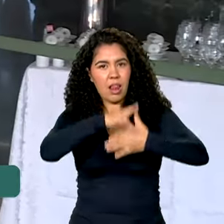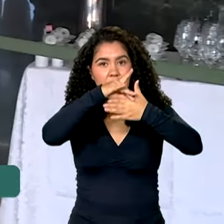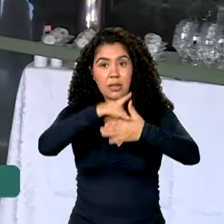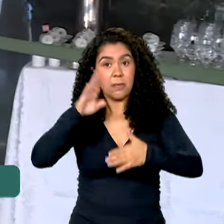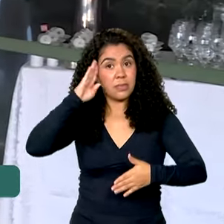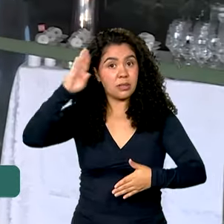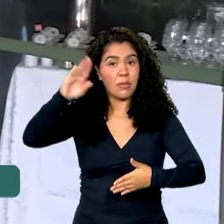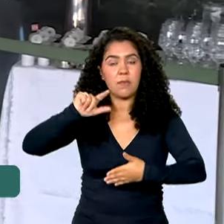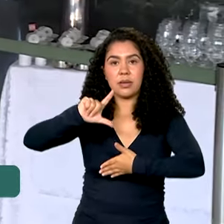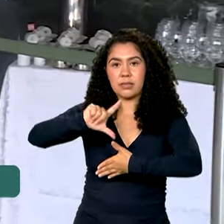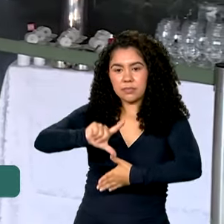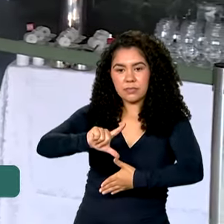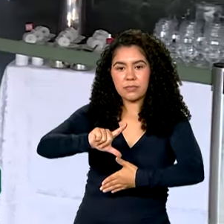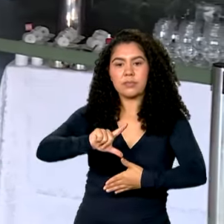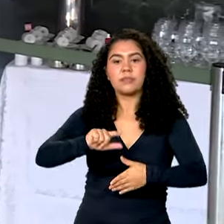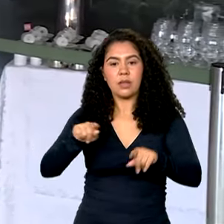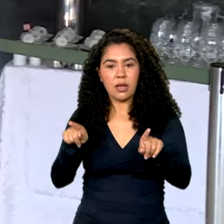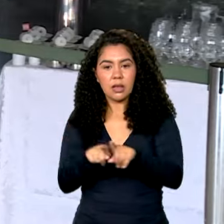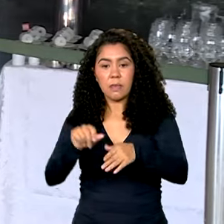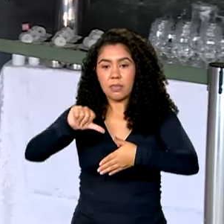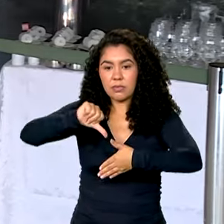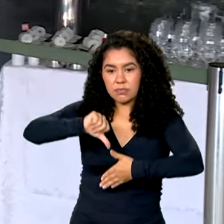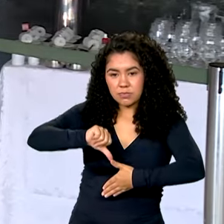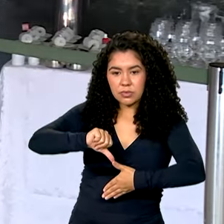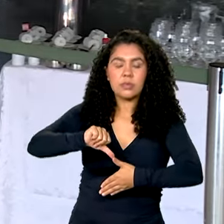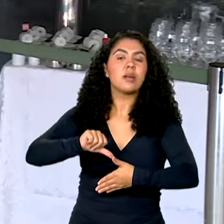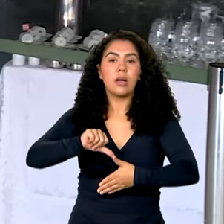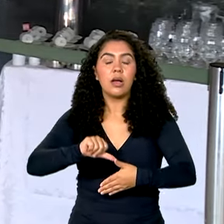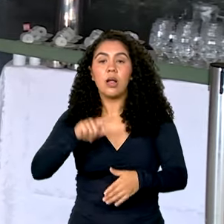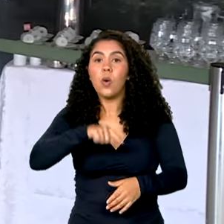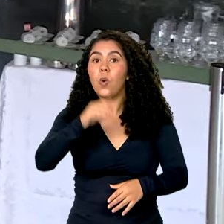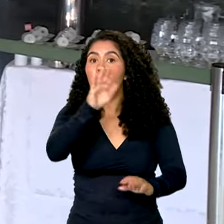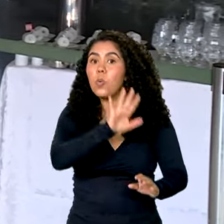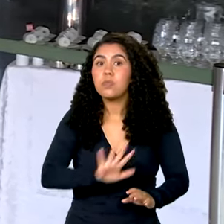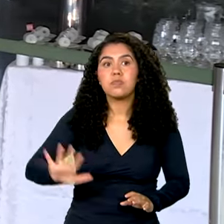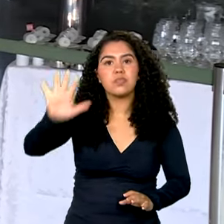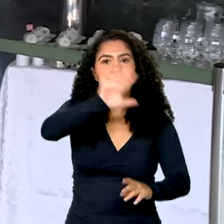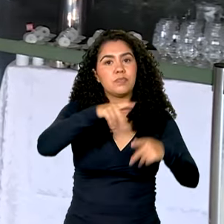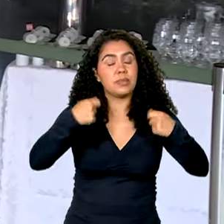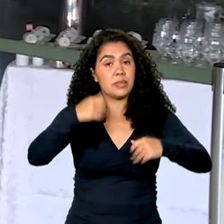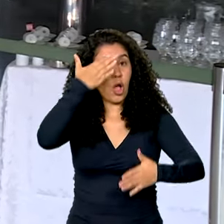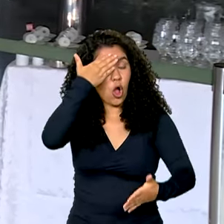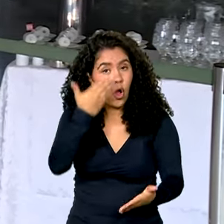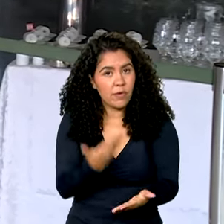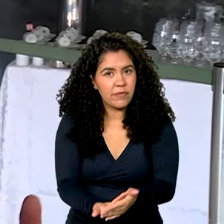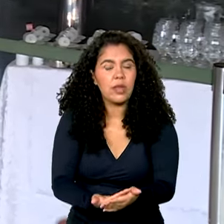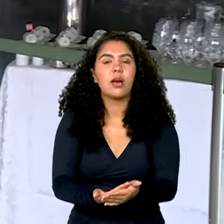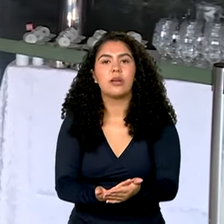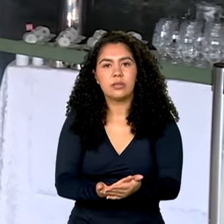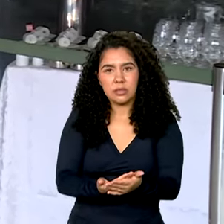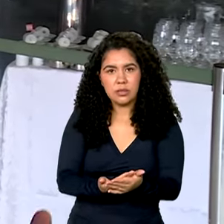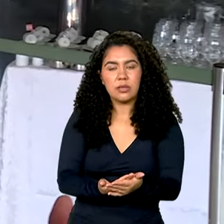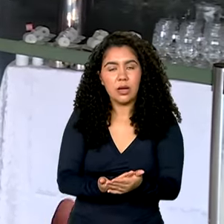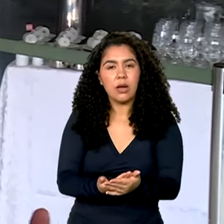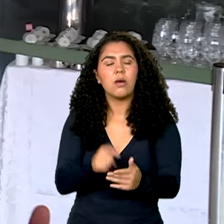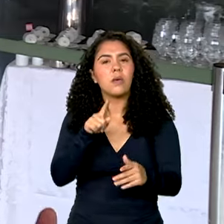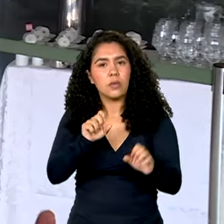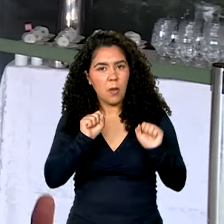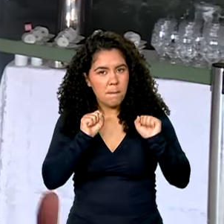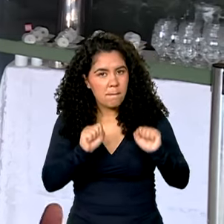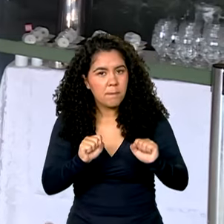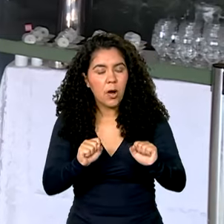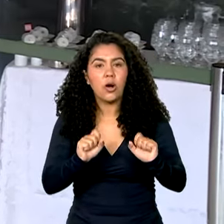Na região, na América do Sul, mas também no mundo, tem que ter confiança. E a confiança pode ser